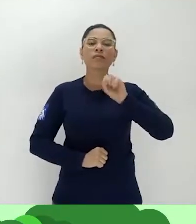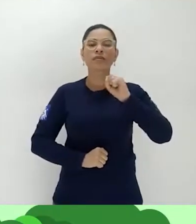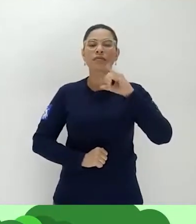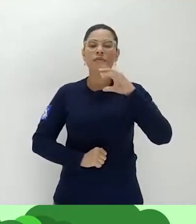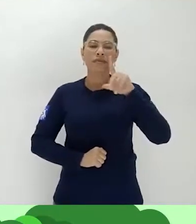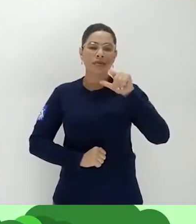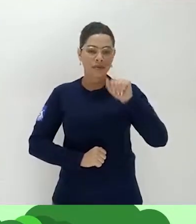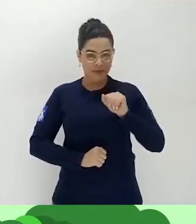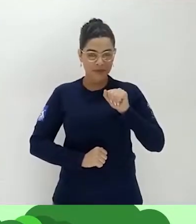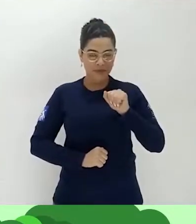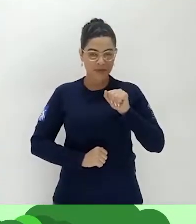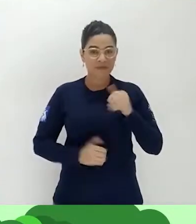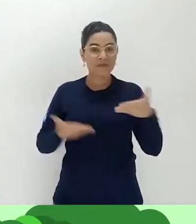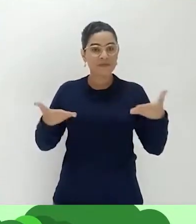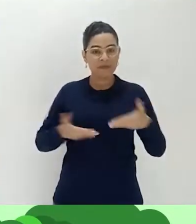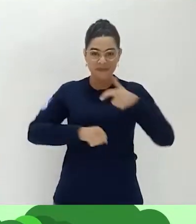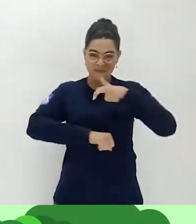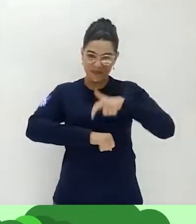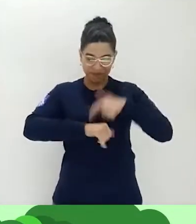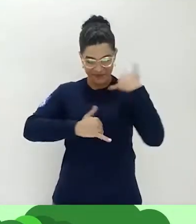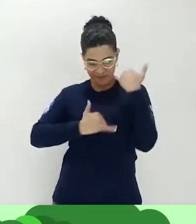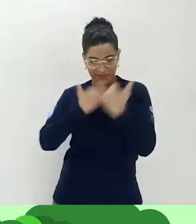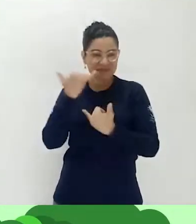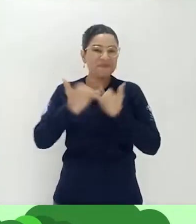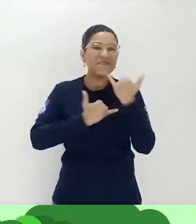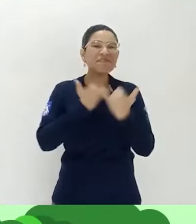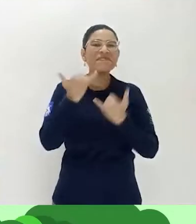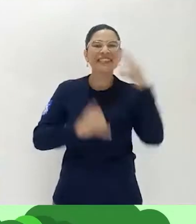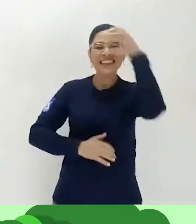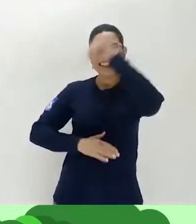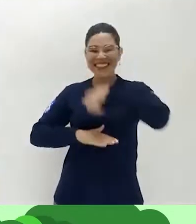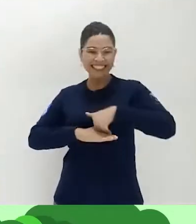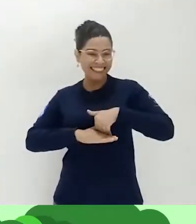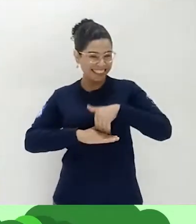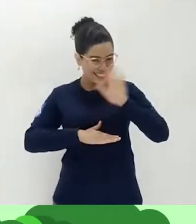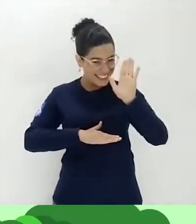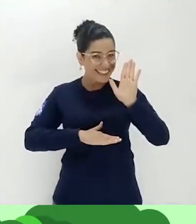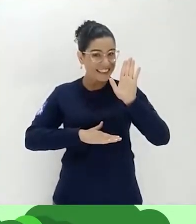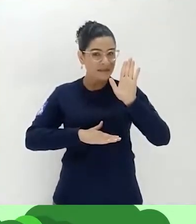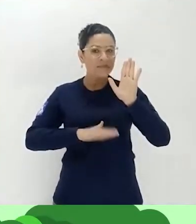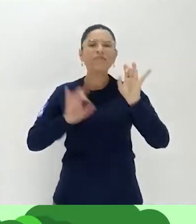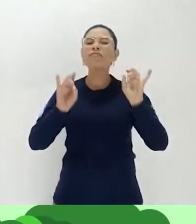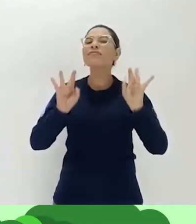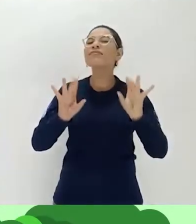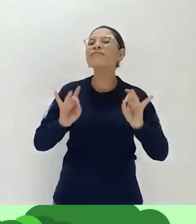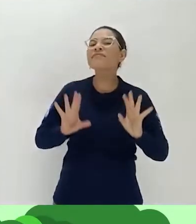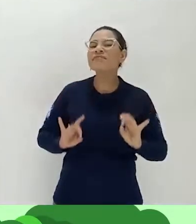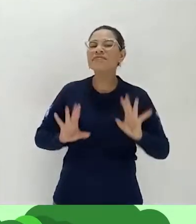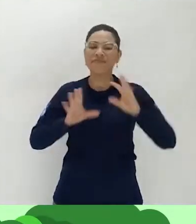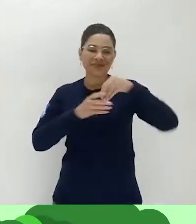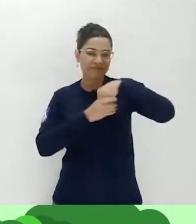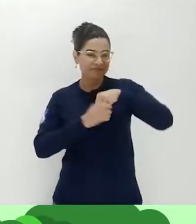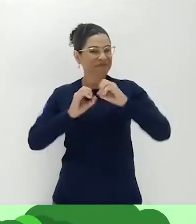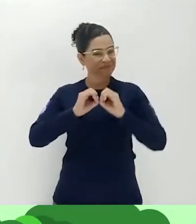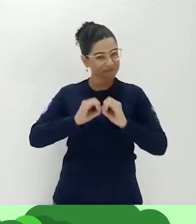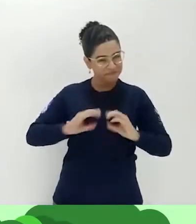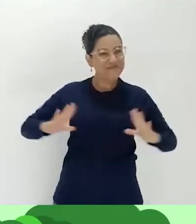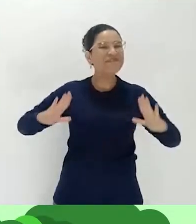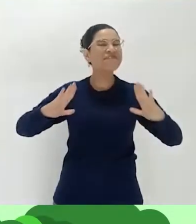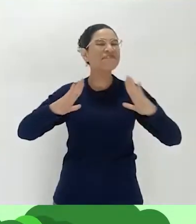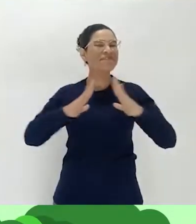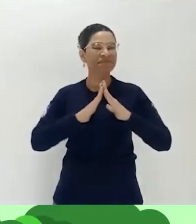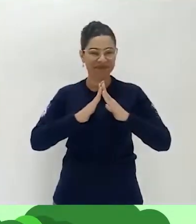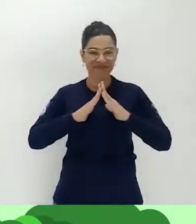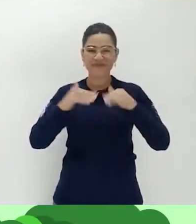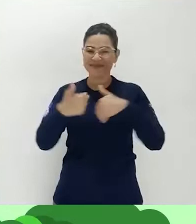esse aqui é o bloco É Brincando o que se Aprende. Vocês sabem, né? Aquele cantinho especial dentro do